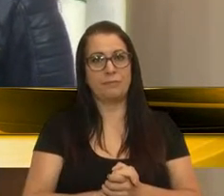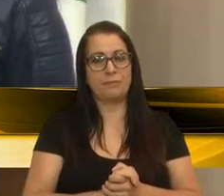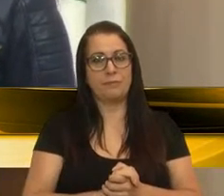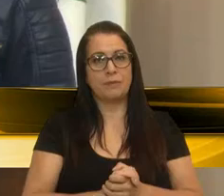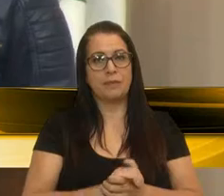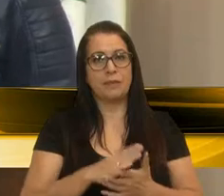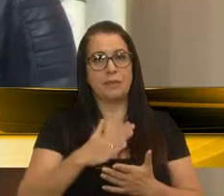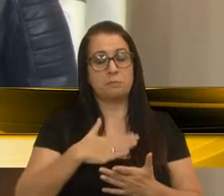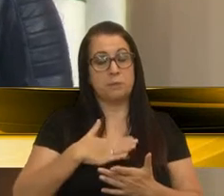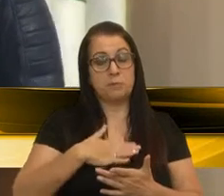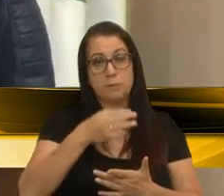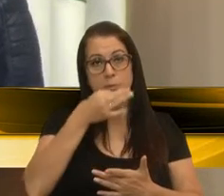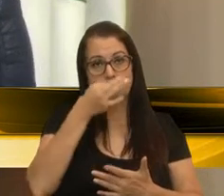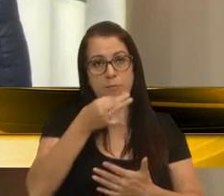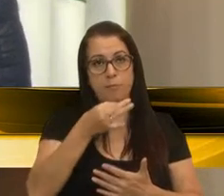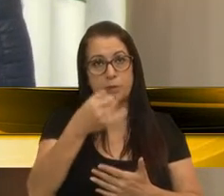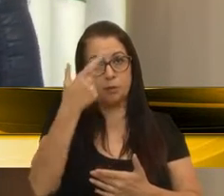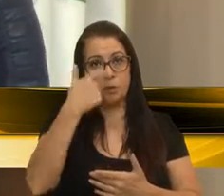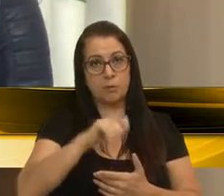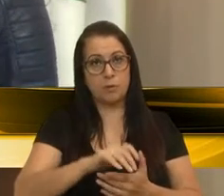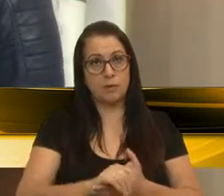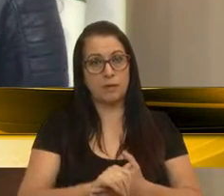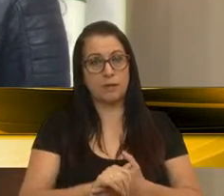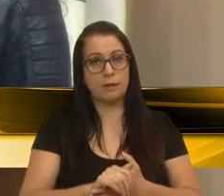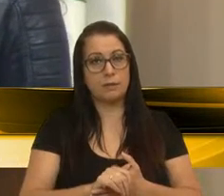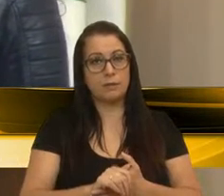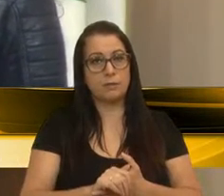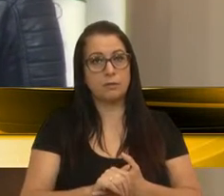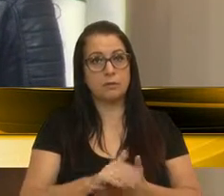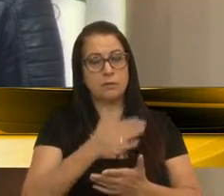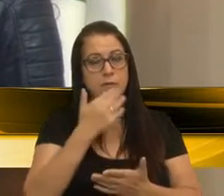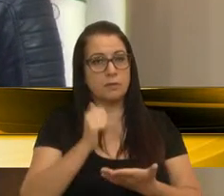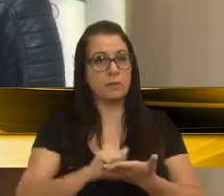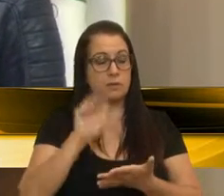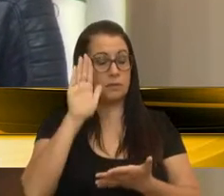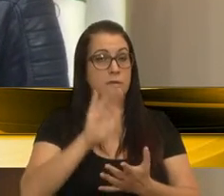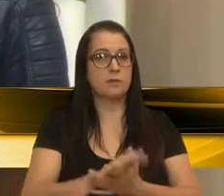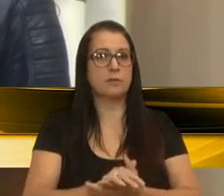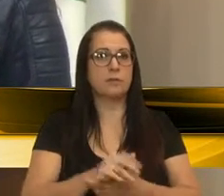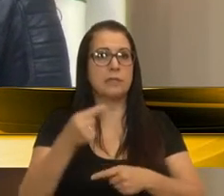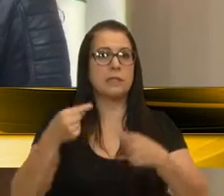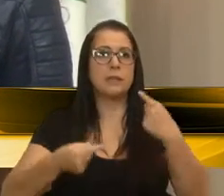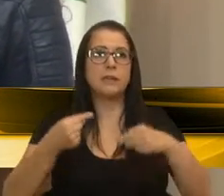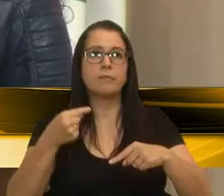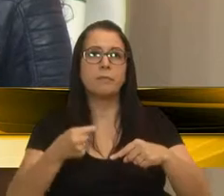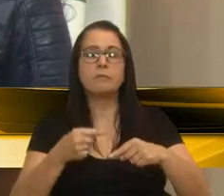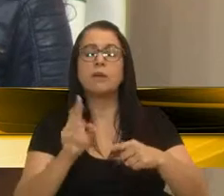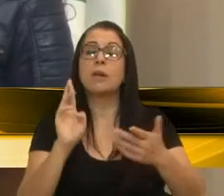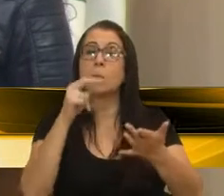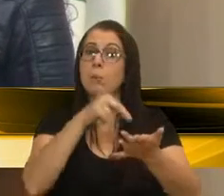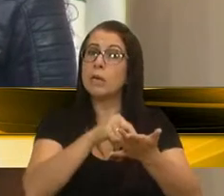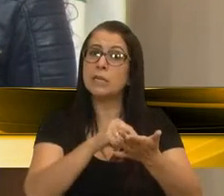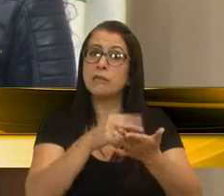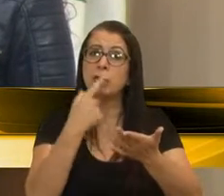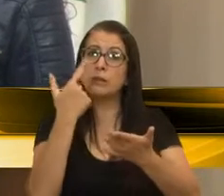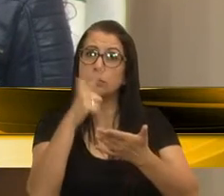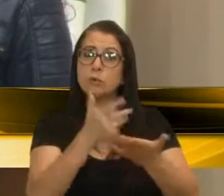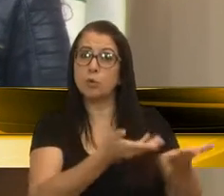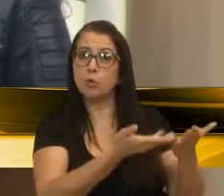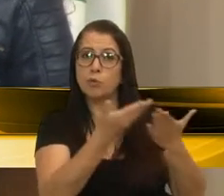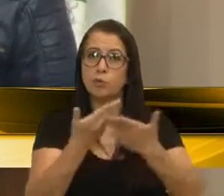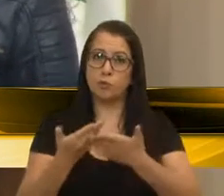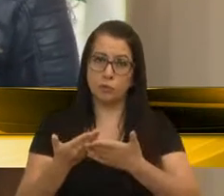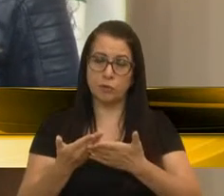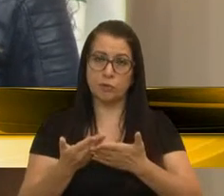A minha sugestão, e eu acho que é bastante válido nós fazermos esse debate, é realmente reforçar o convite